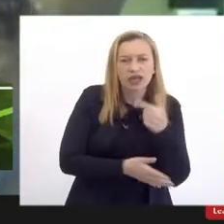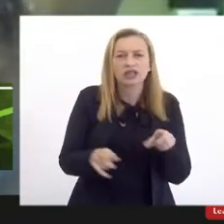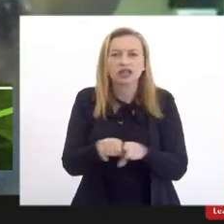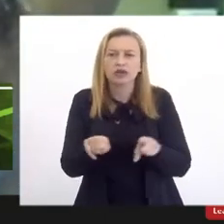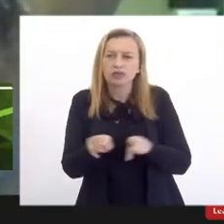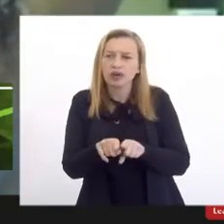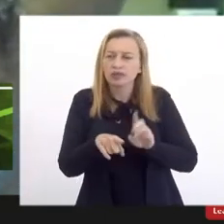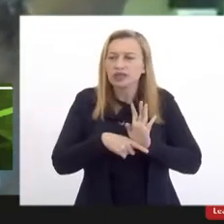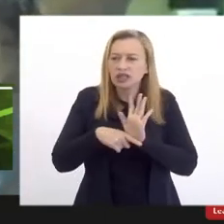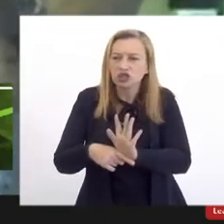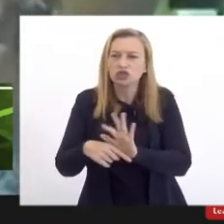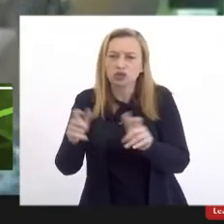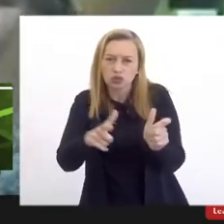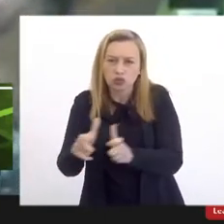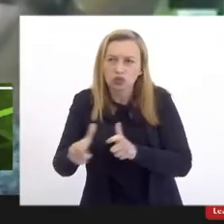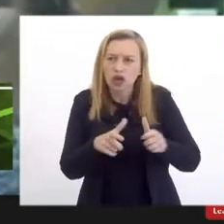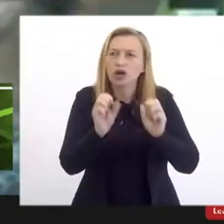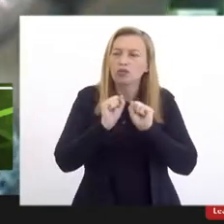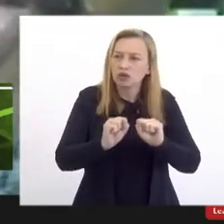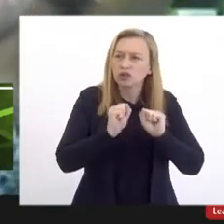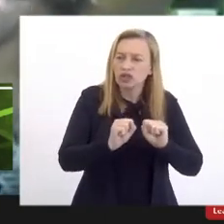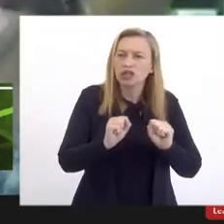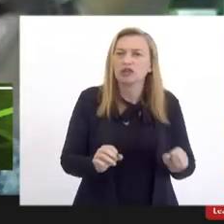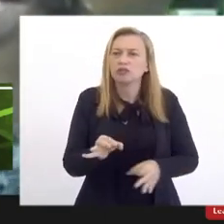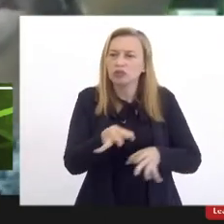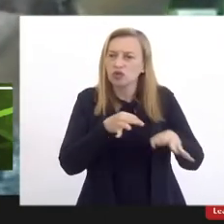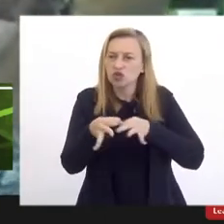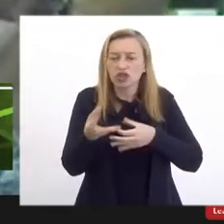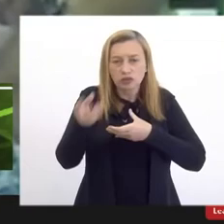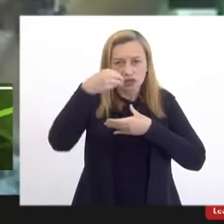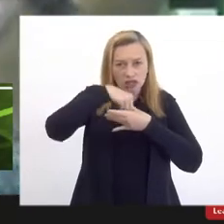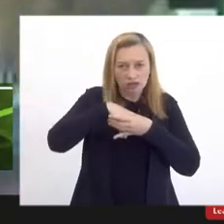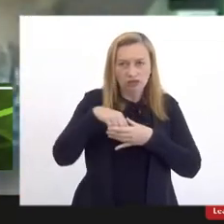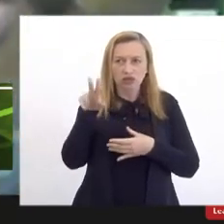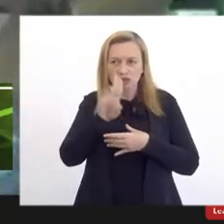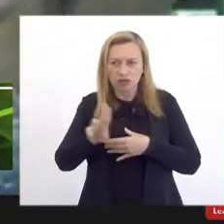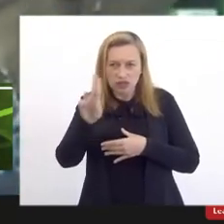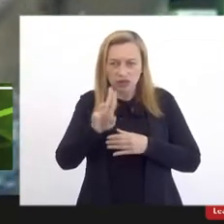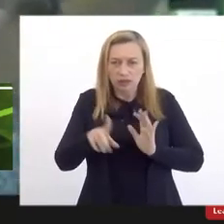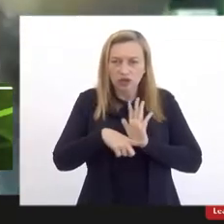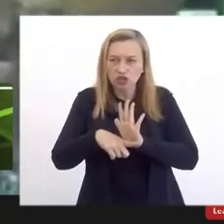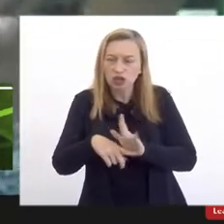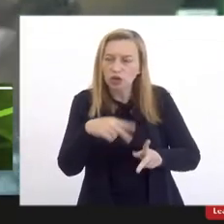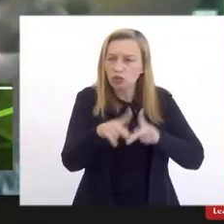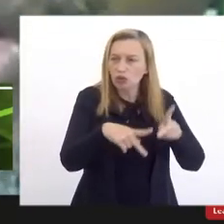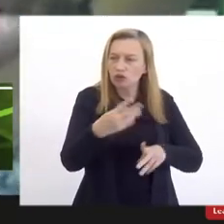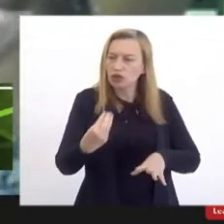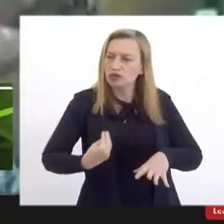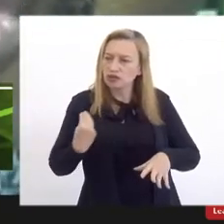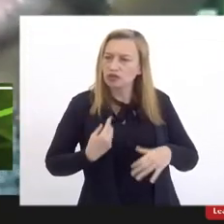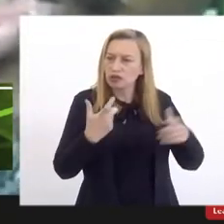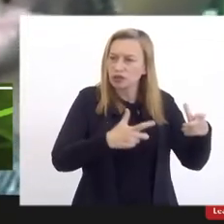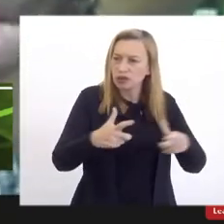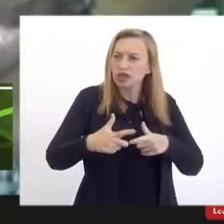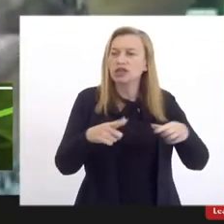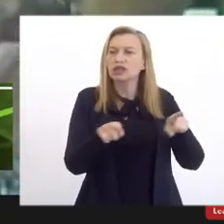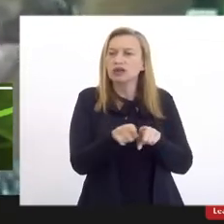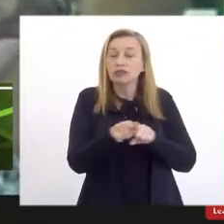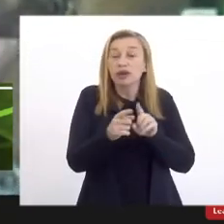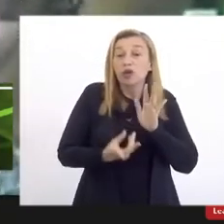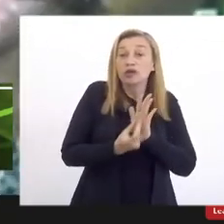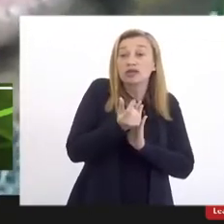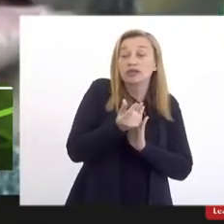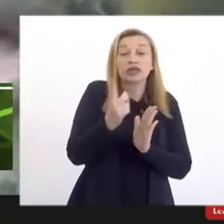para estar atendendo isso. Poderíamos estar lançando projetos internos, inclusive, por conta do próprio orçamento que nós temos,